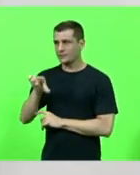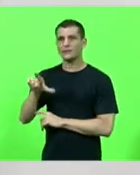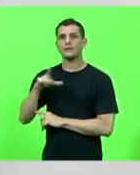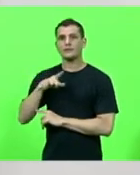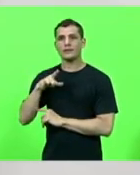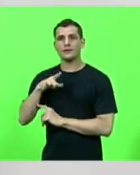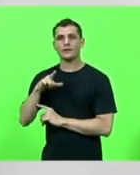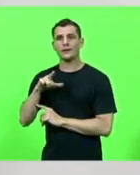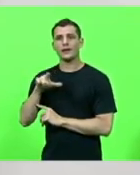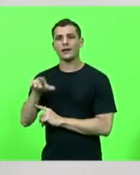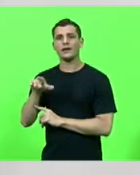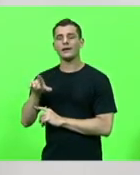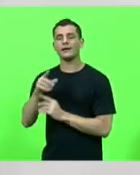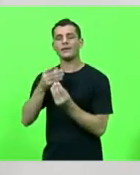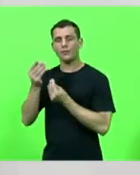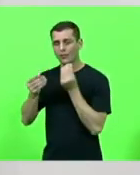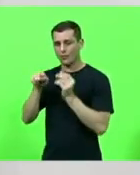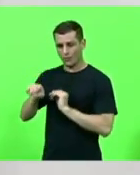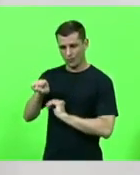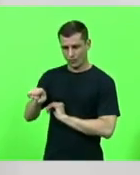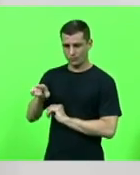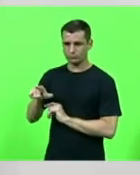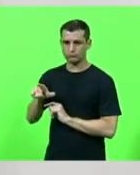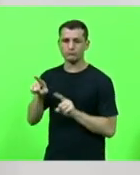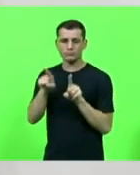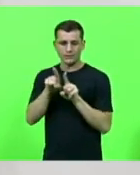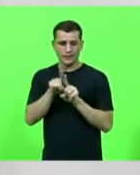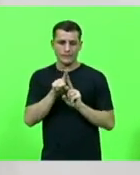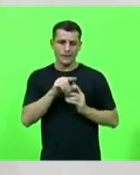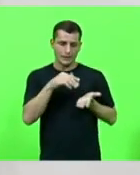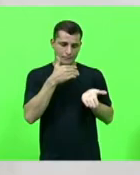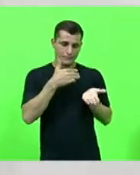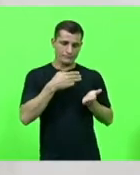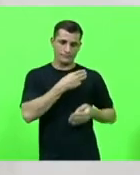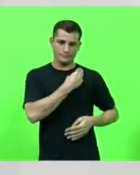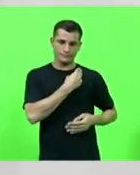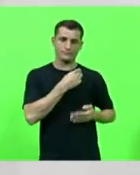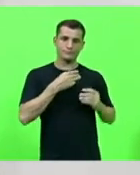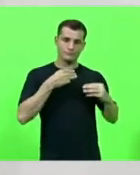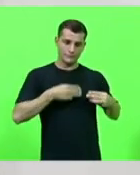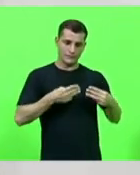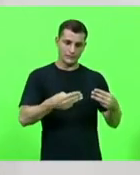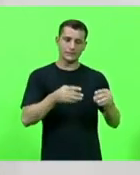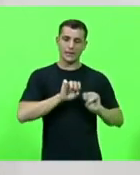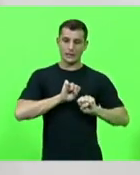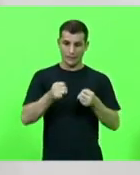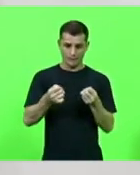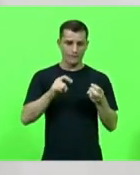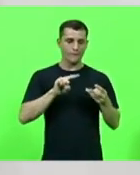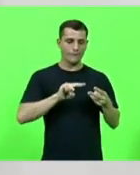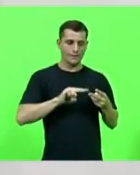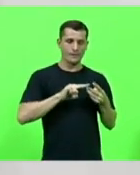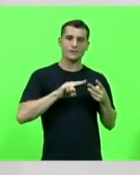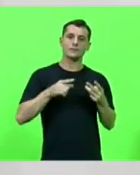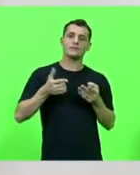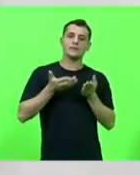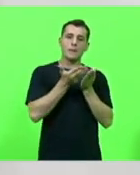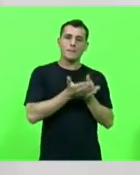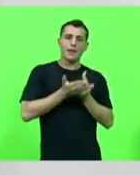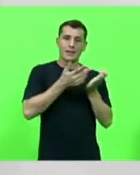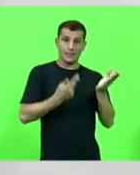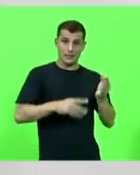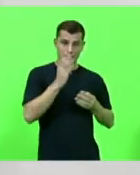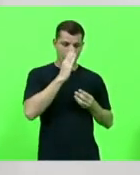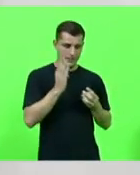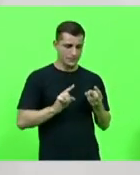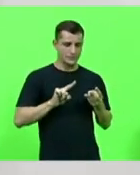Com Defesa com o apoio do ministério da defesa Marinha do Brasil Exército Brasileiro Força Aérea Brasileira e da Base